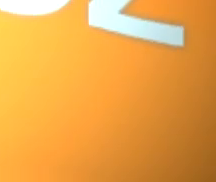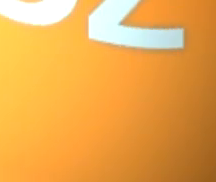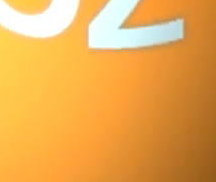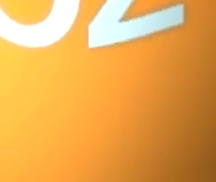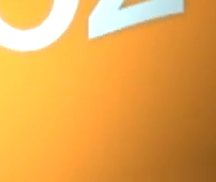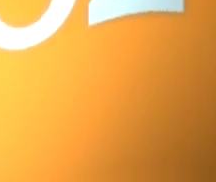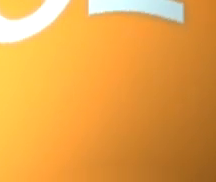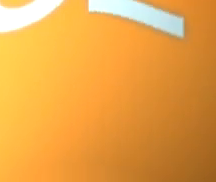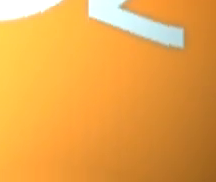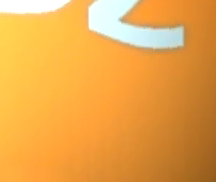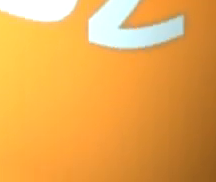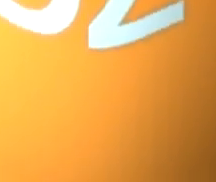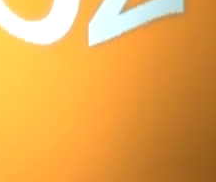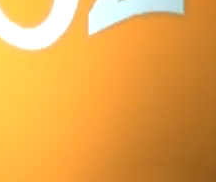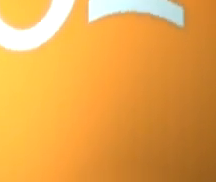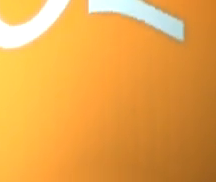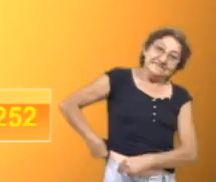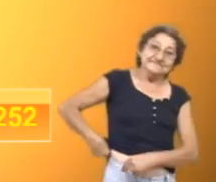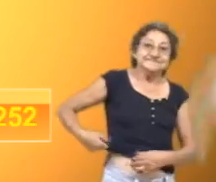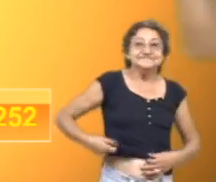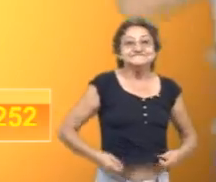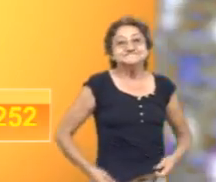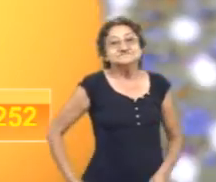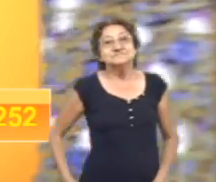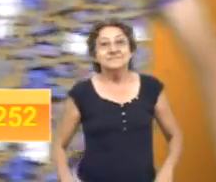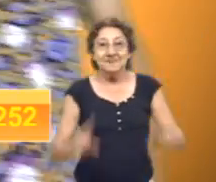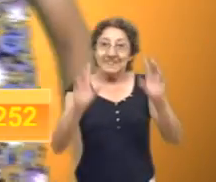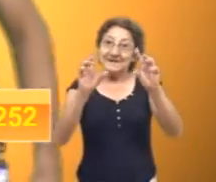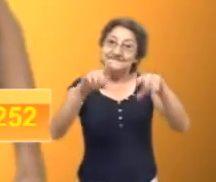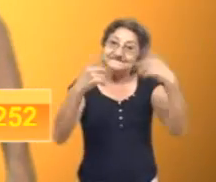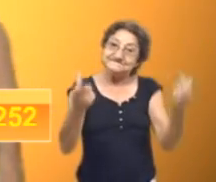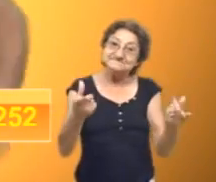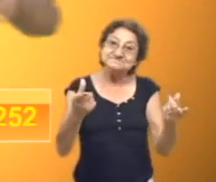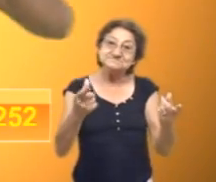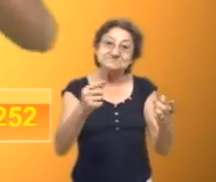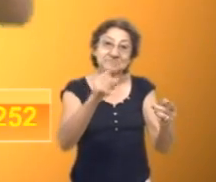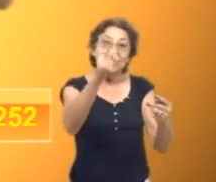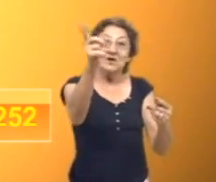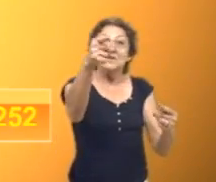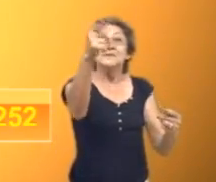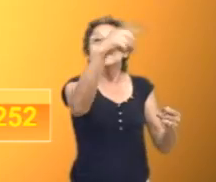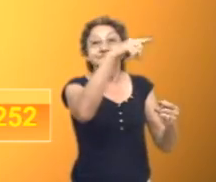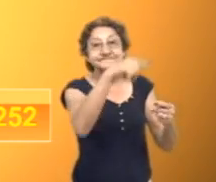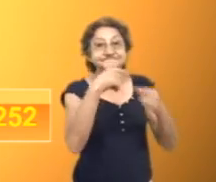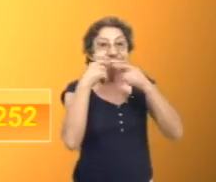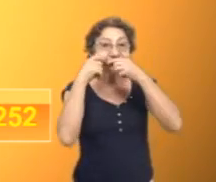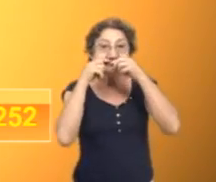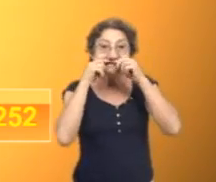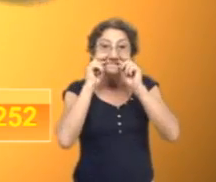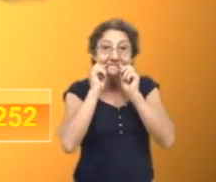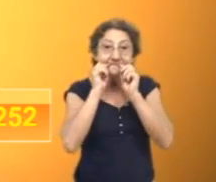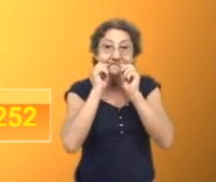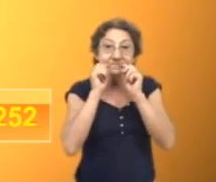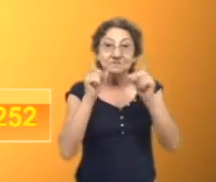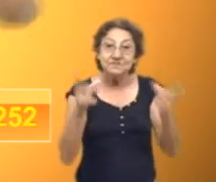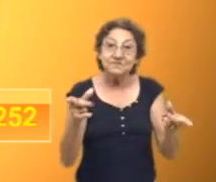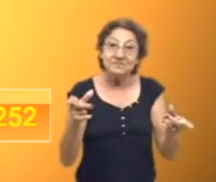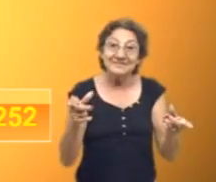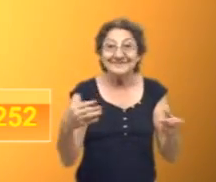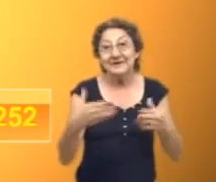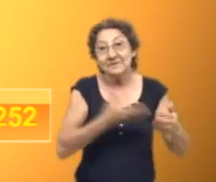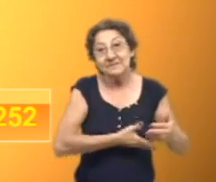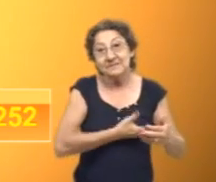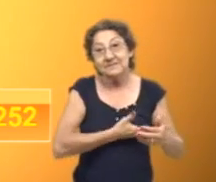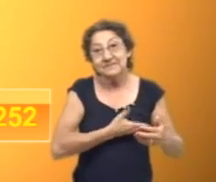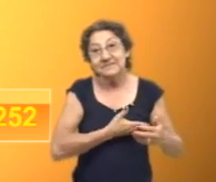Conheça a mulher que a força está na voz. Povo de Mossoró, o mandado que é bom vai ficar melhor. Vote de novo